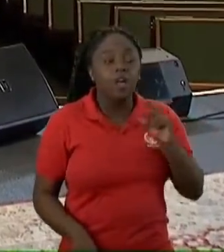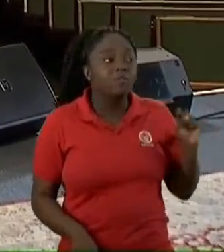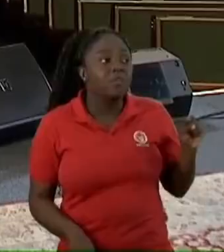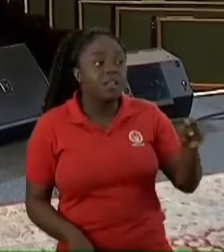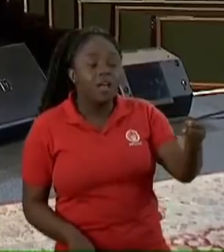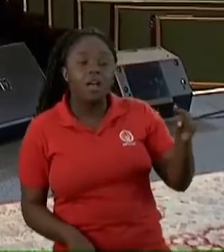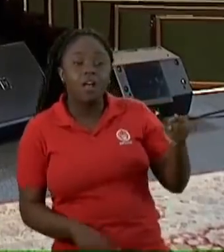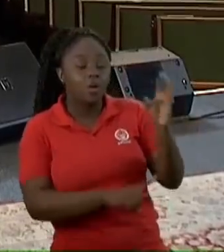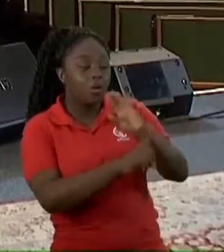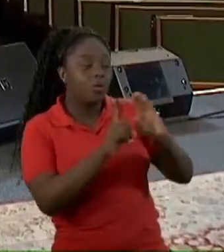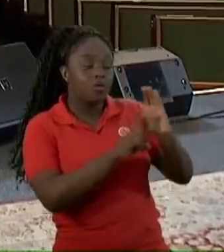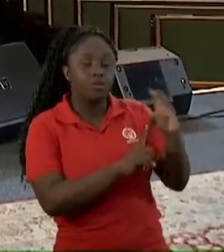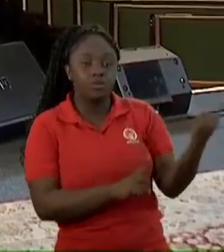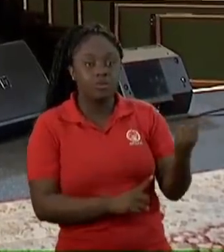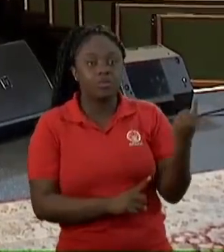também